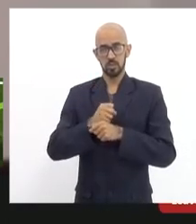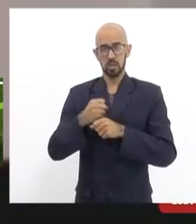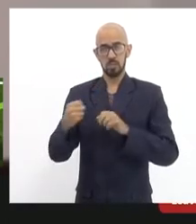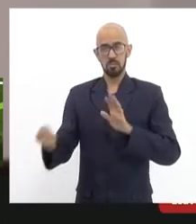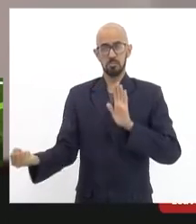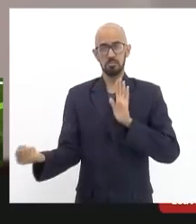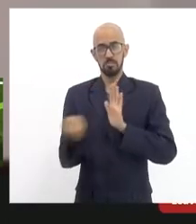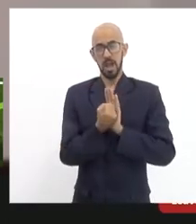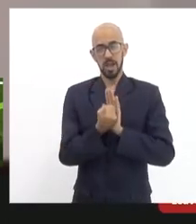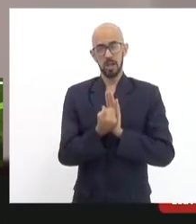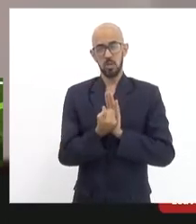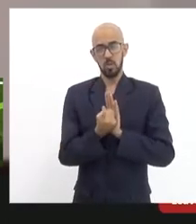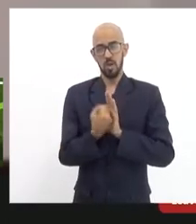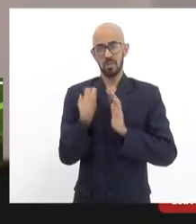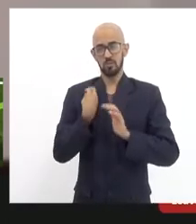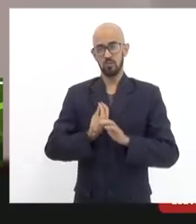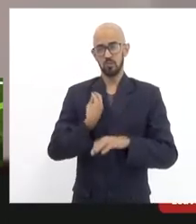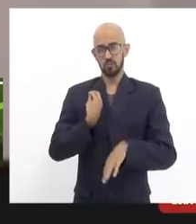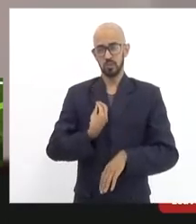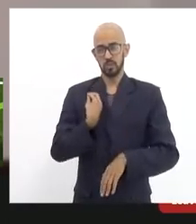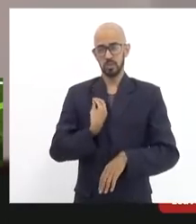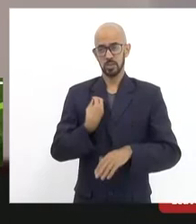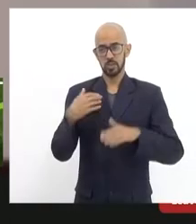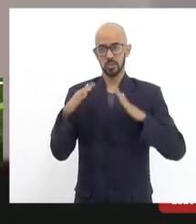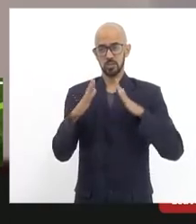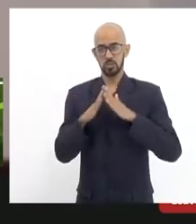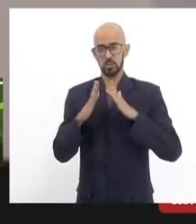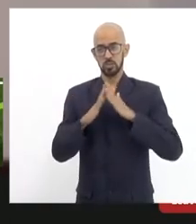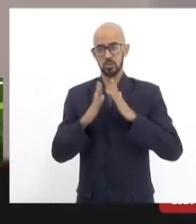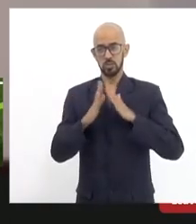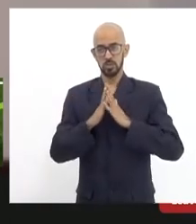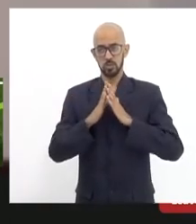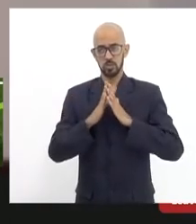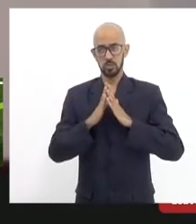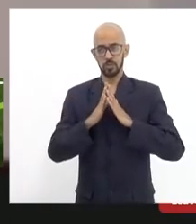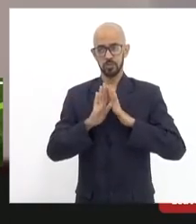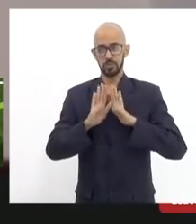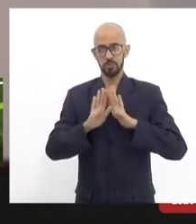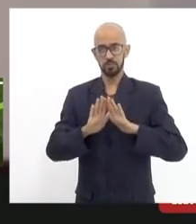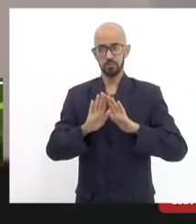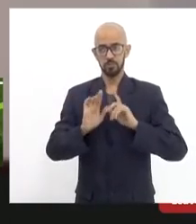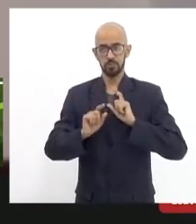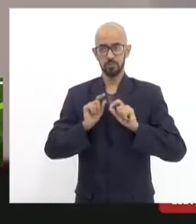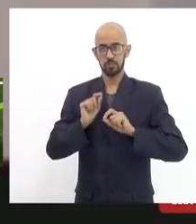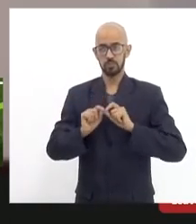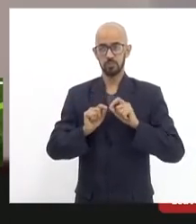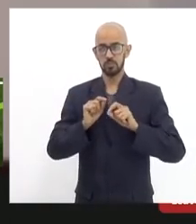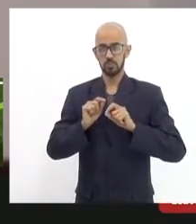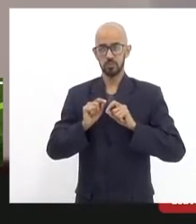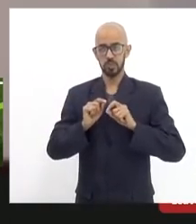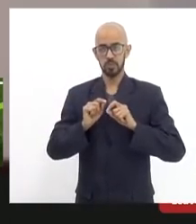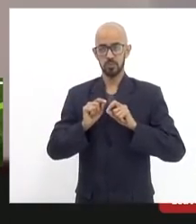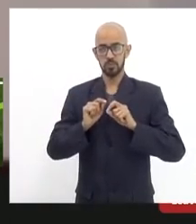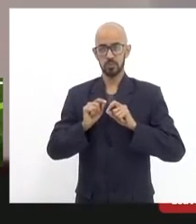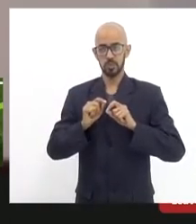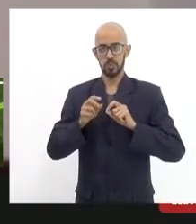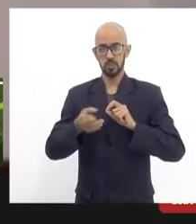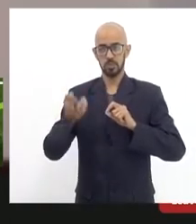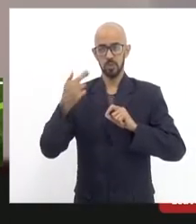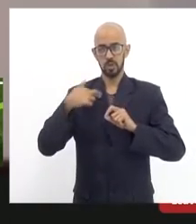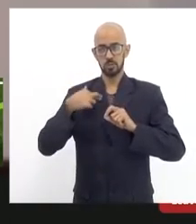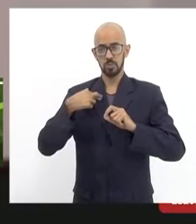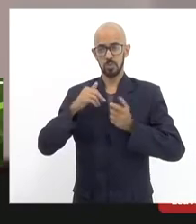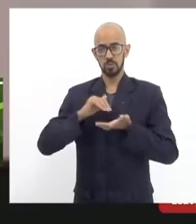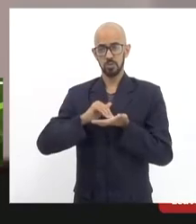a vida não só dos moradores mas do Rio de Janeiro inteiro e que foi teve como resposta do secretário de